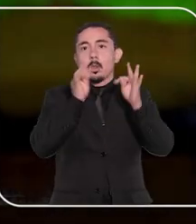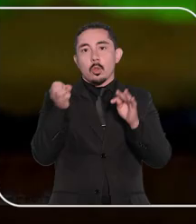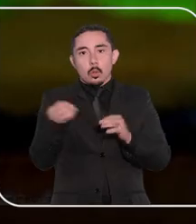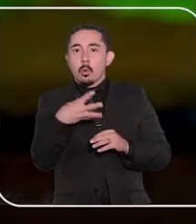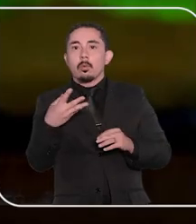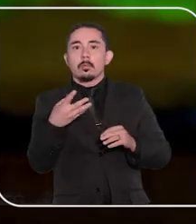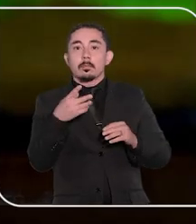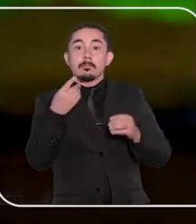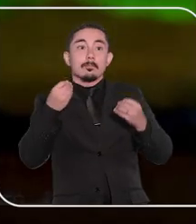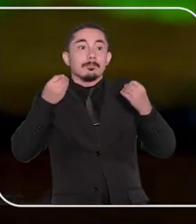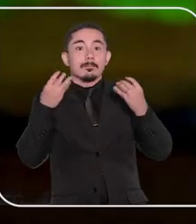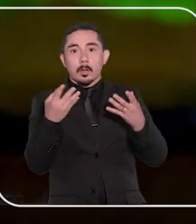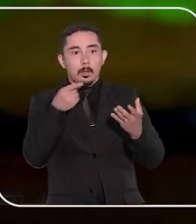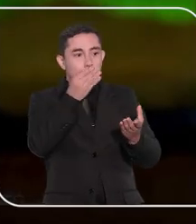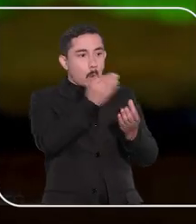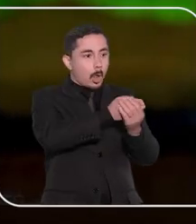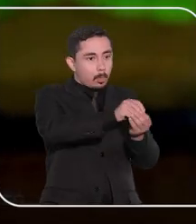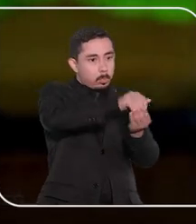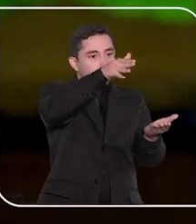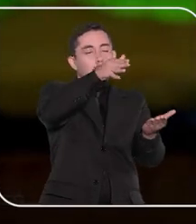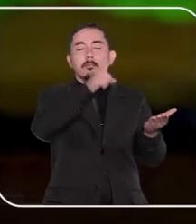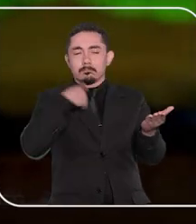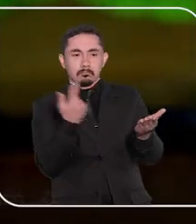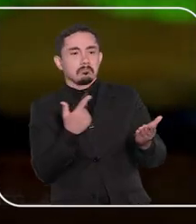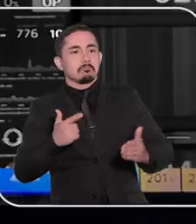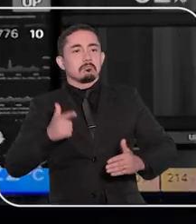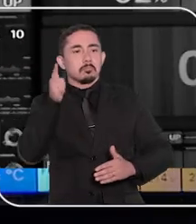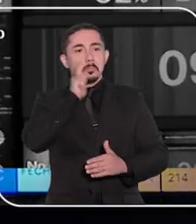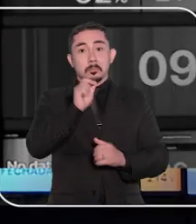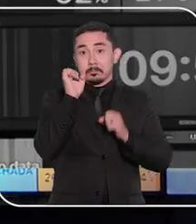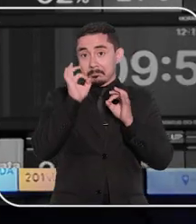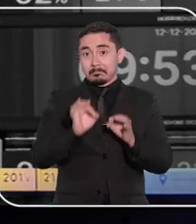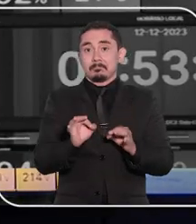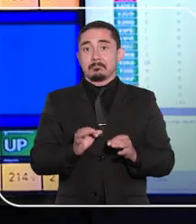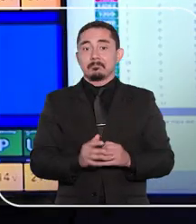enfrentar esse volume crescente de processos.